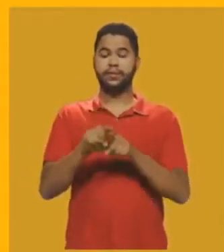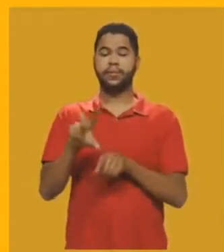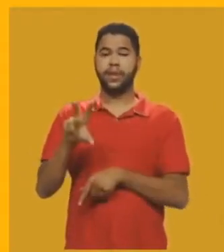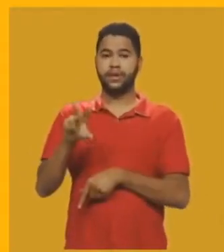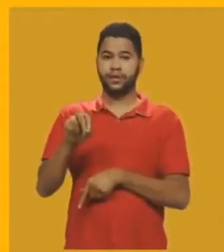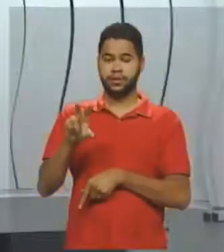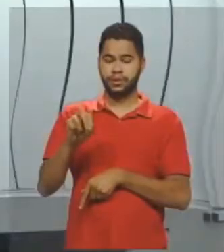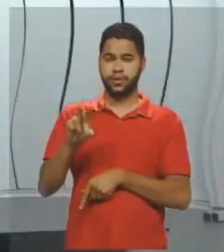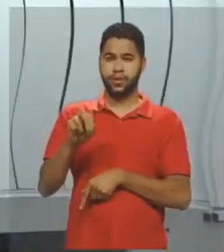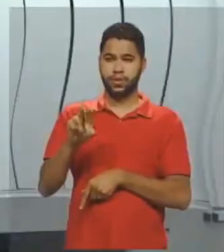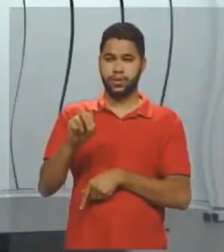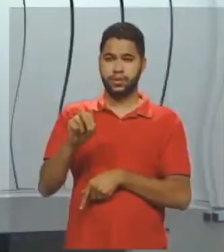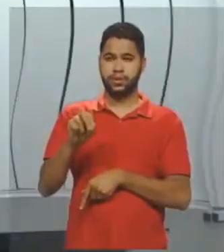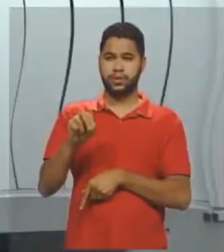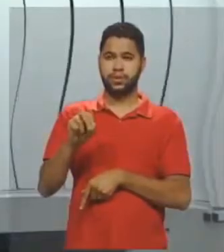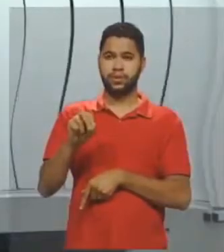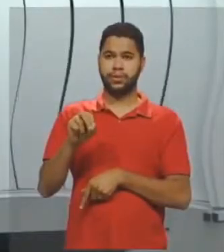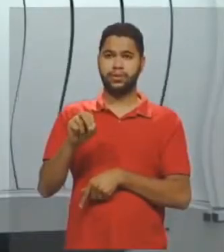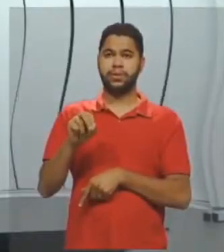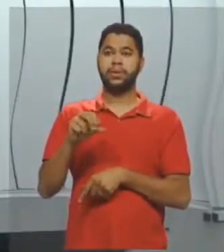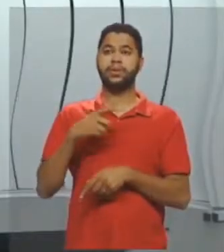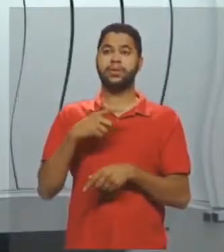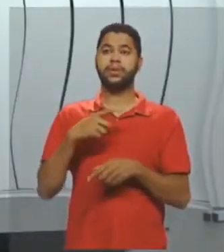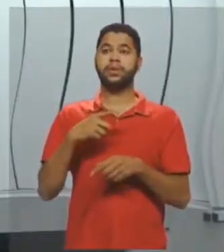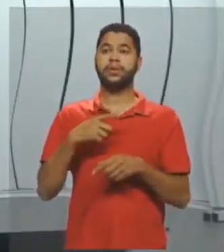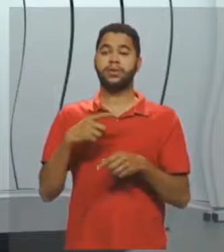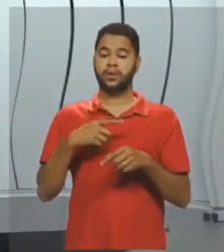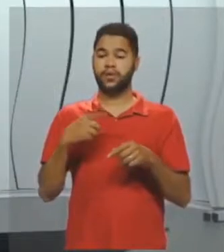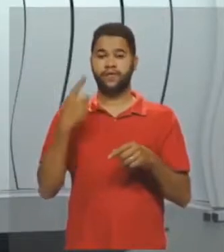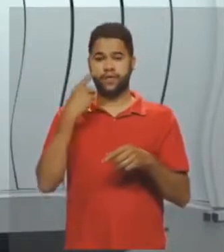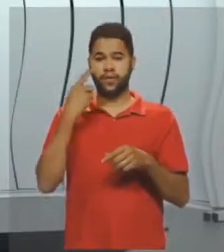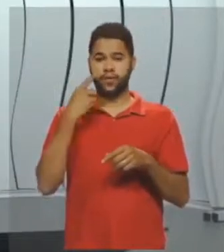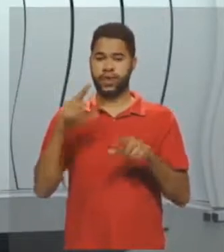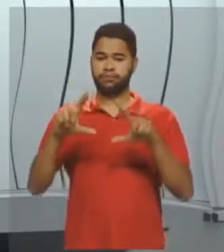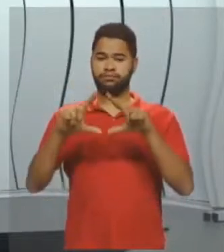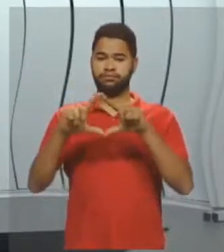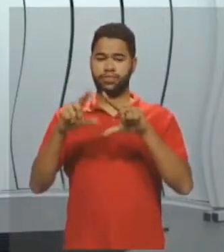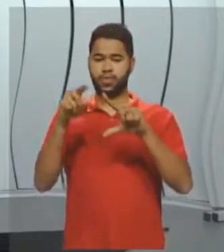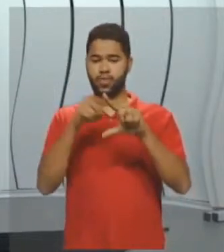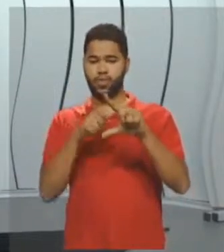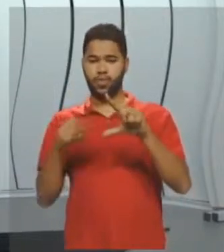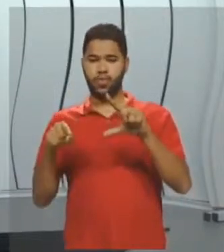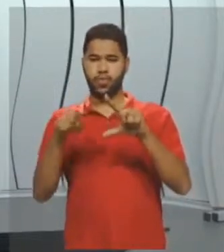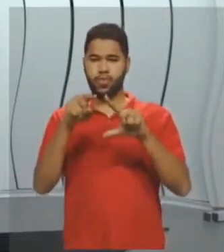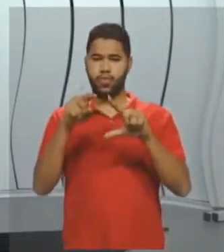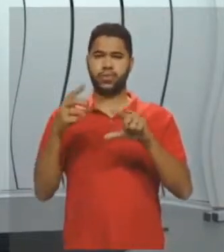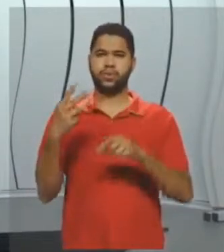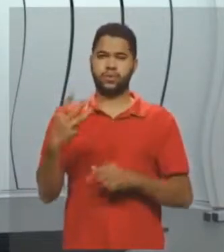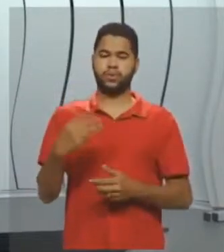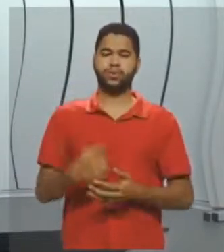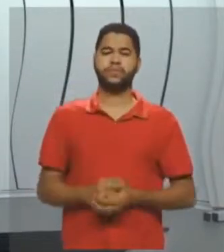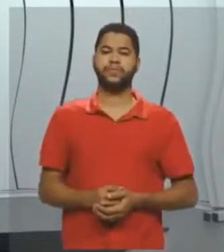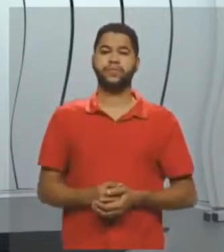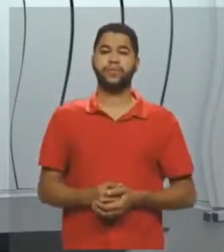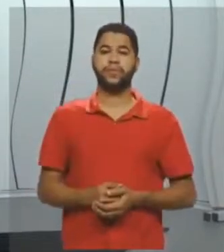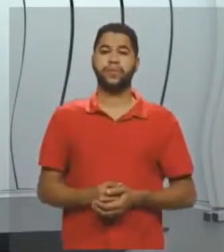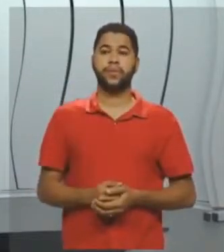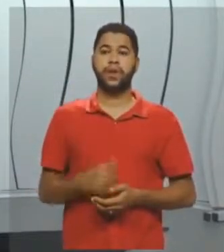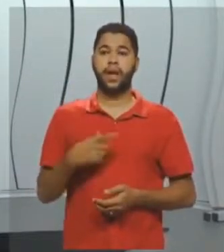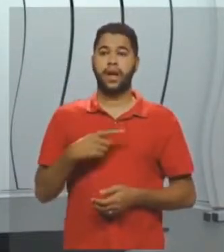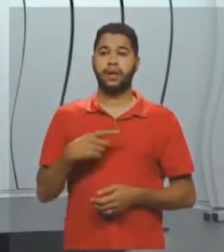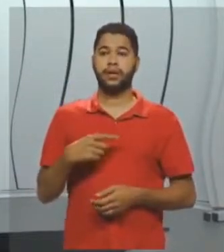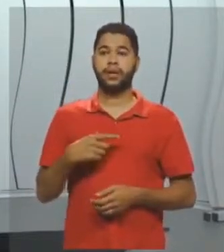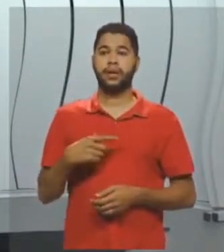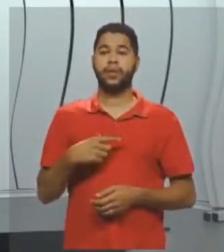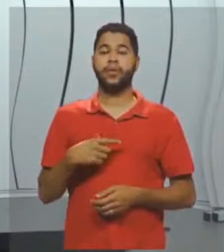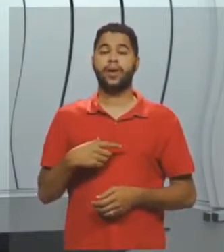segmento de reta que eu formei os três lados de um triângulo, o triângulo ABC,